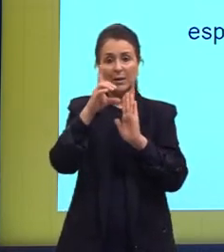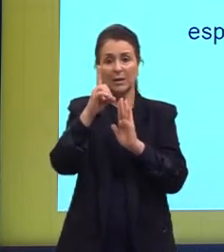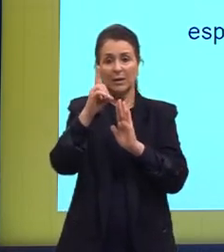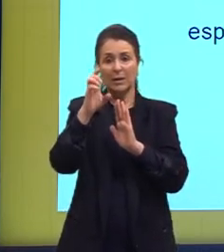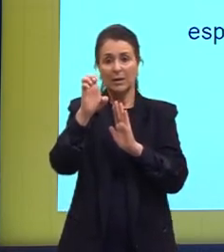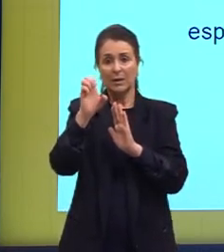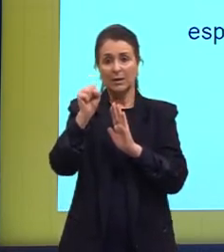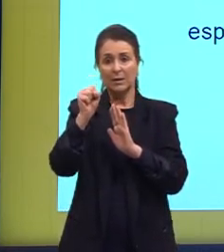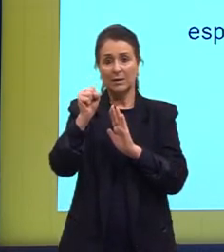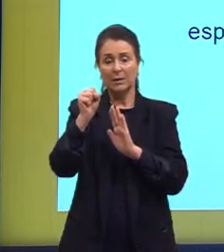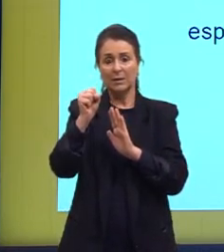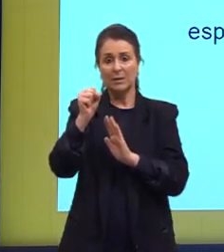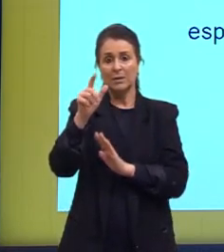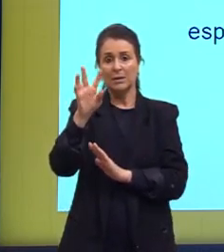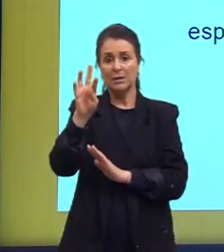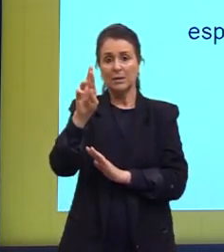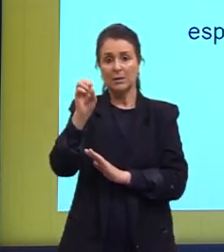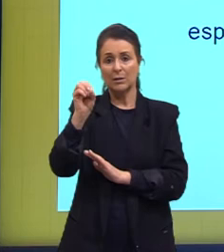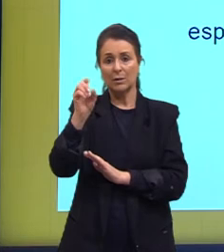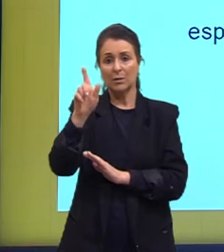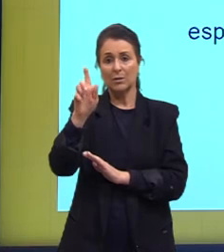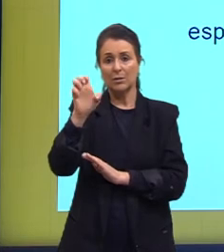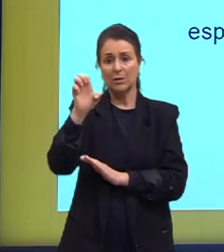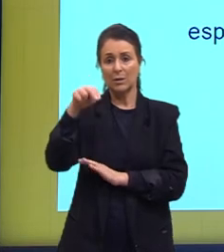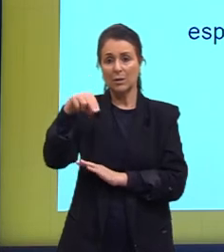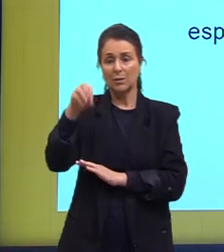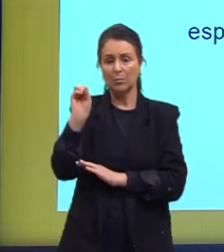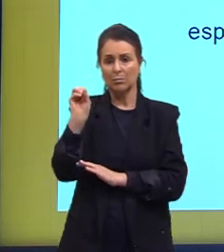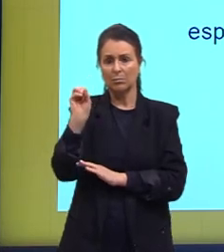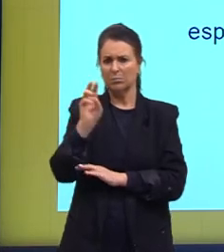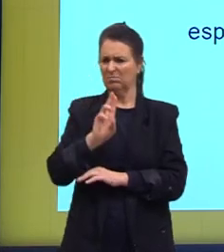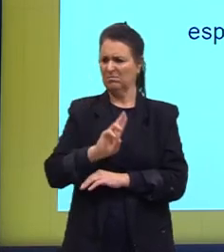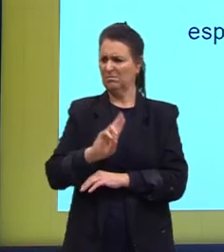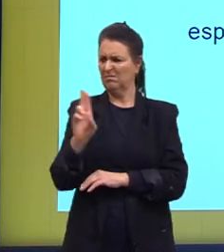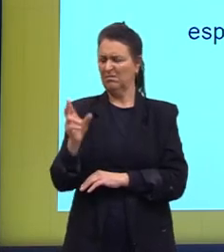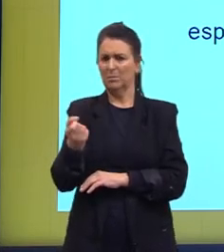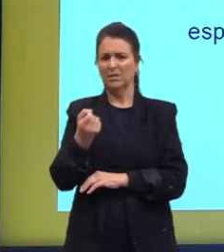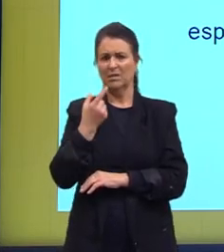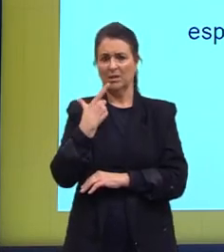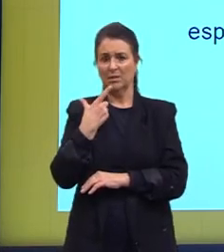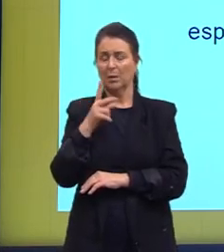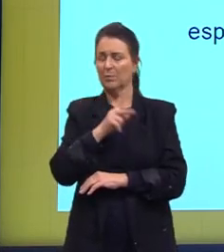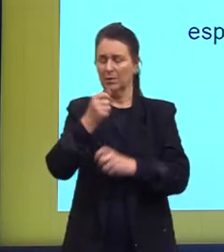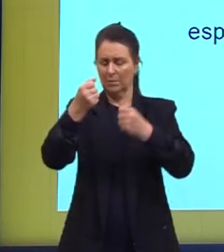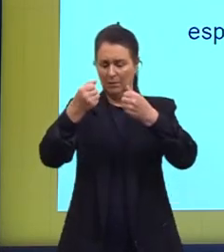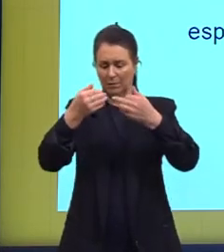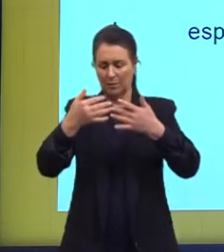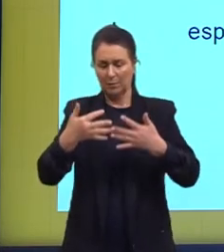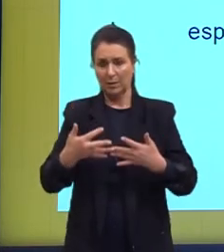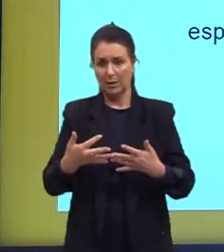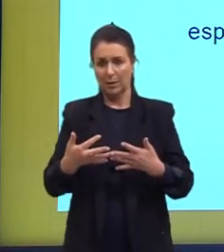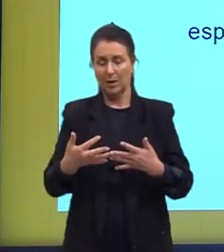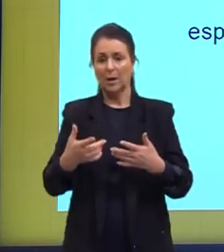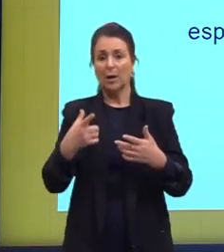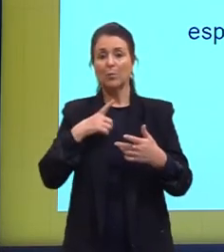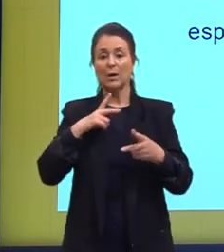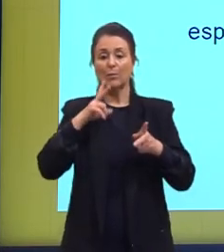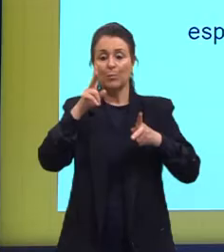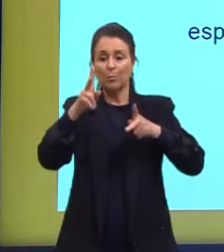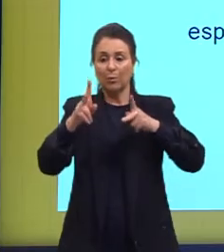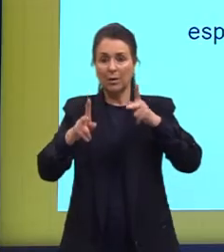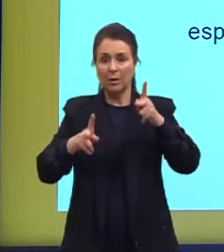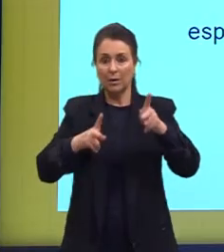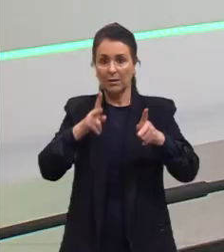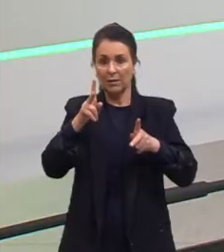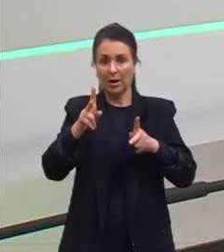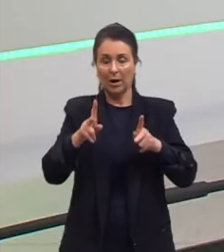levógero. Mas o que é isso, né gente? A professora não falou esses termos, mas eu já vou explicar. Porque eles polarizavam o plano de